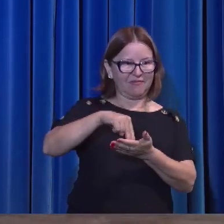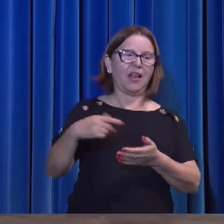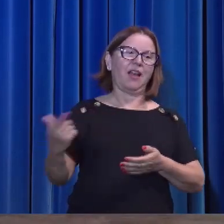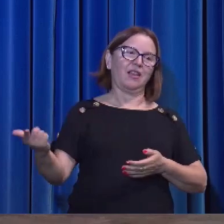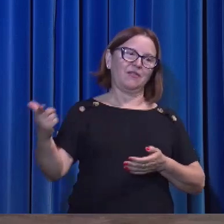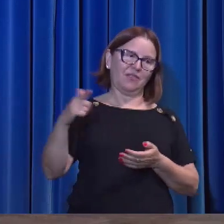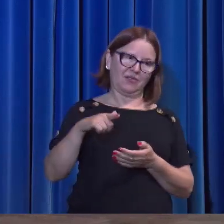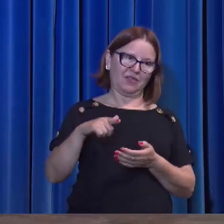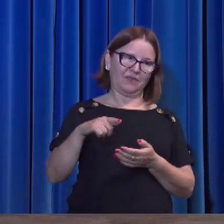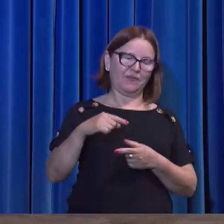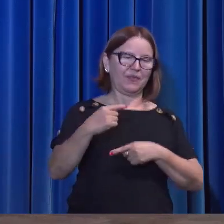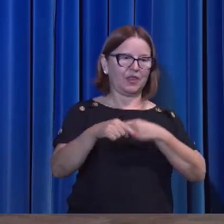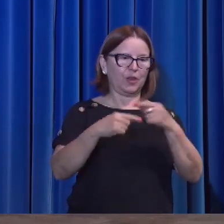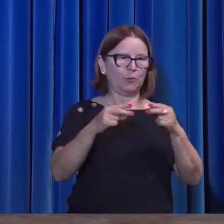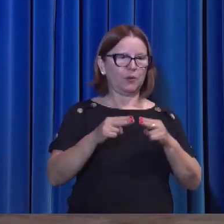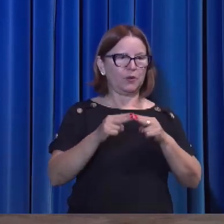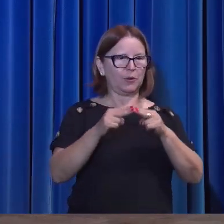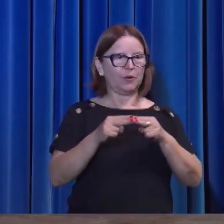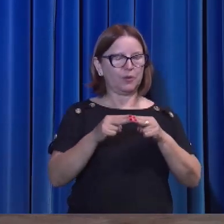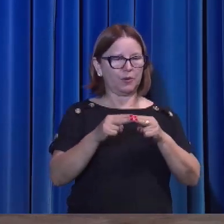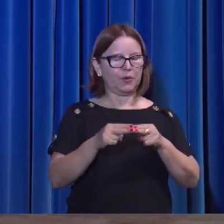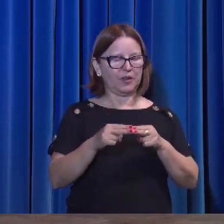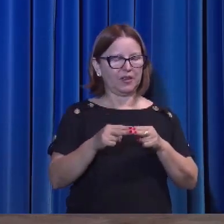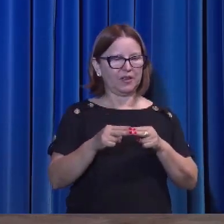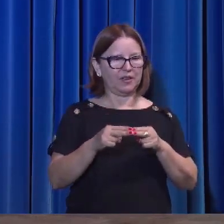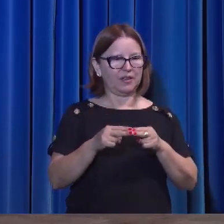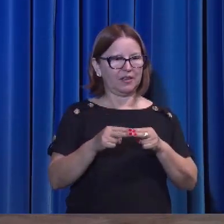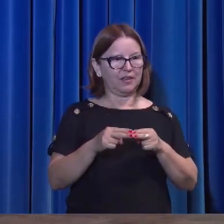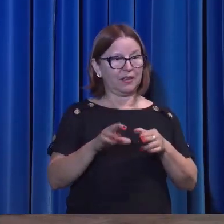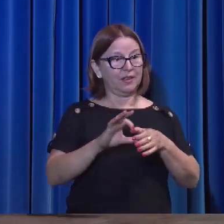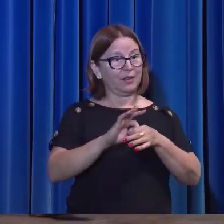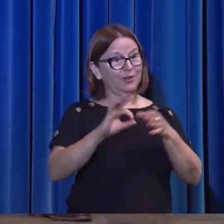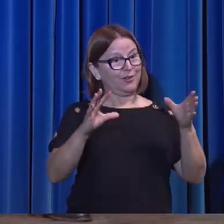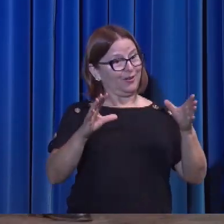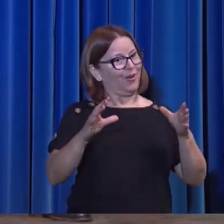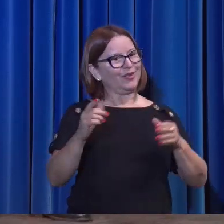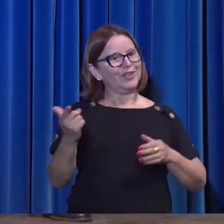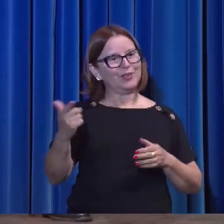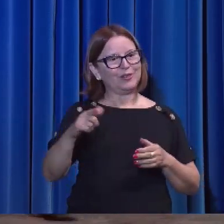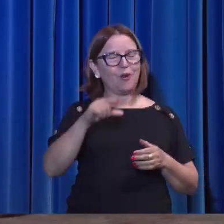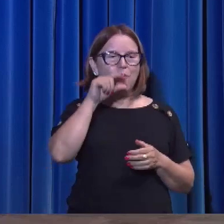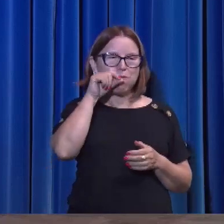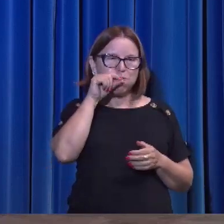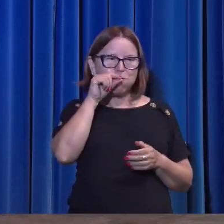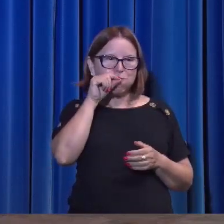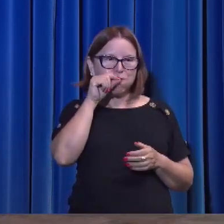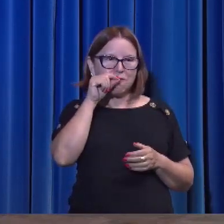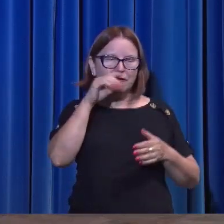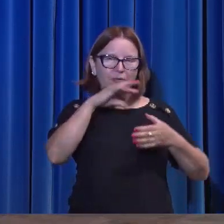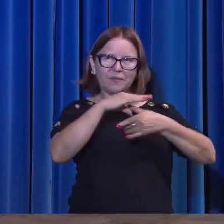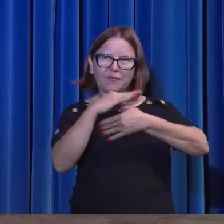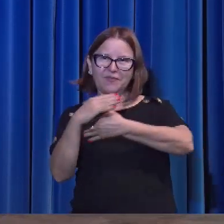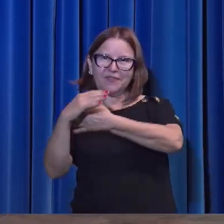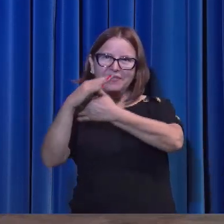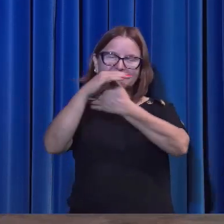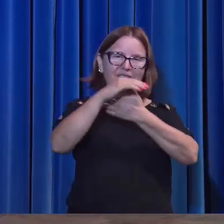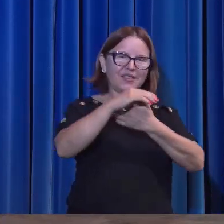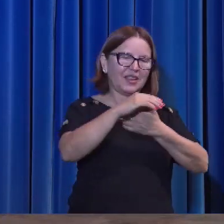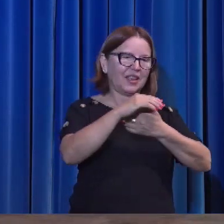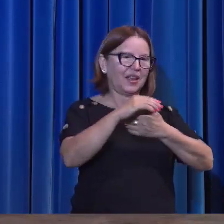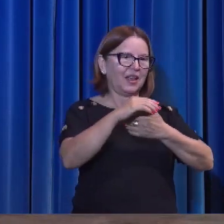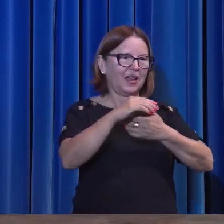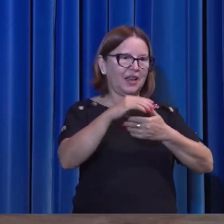Depois, ele solta uma semana depois a pomba, ela vai e traz um galhinho